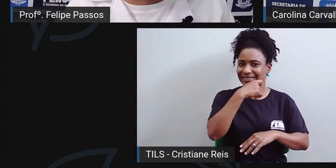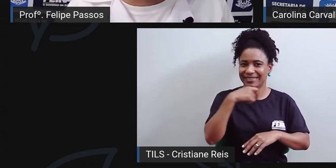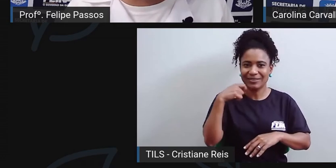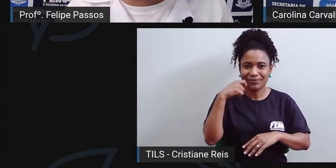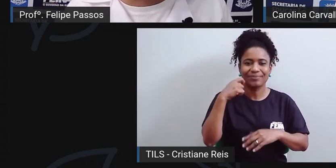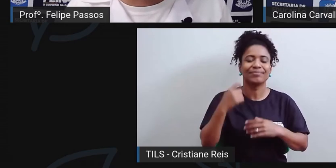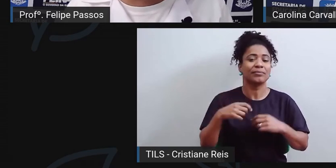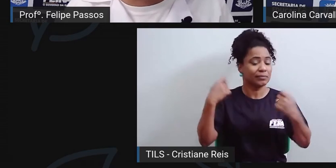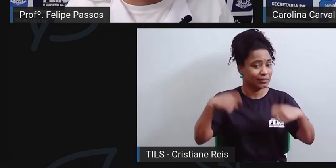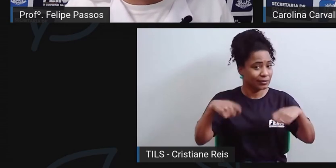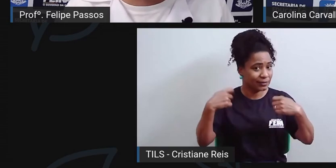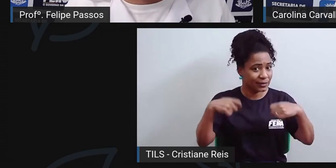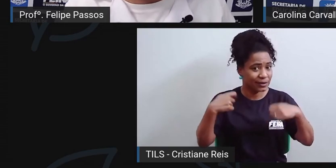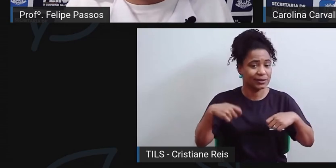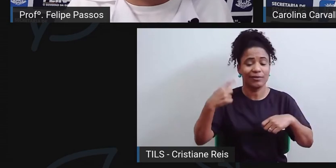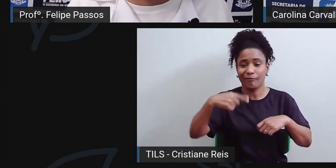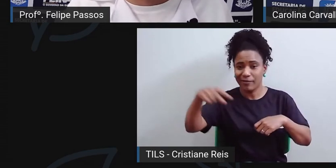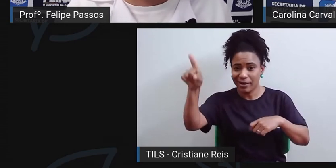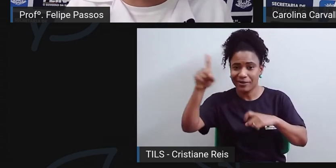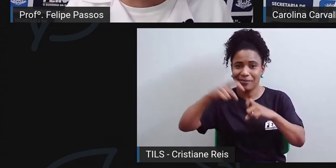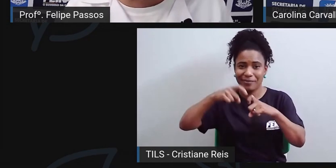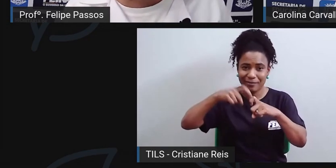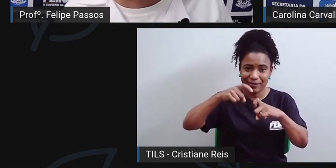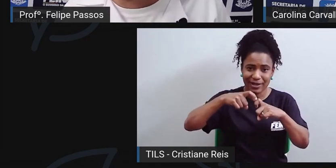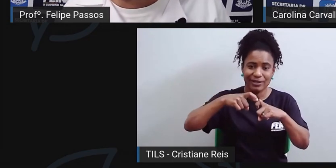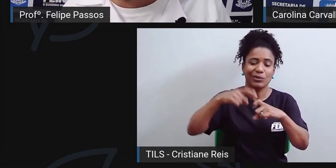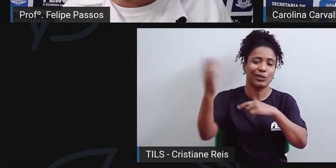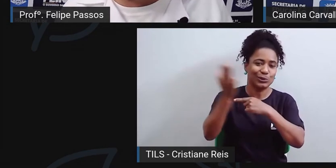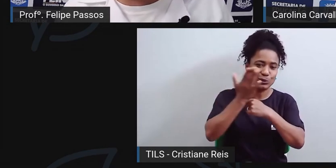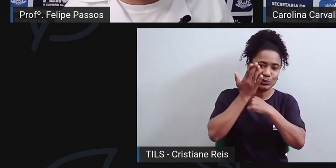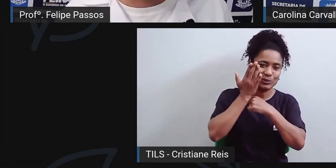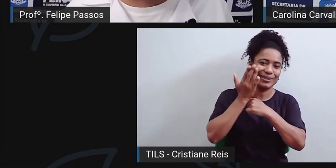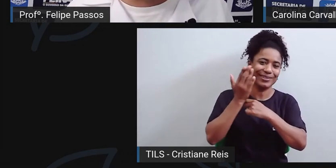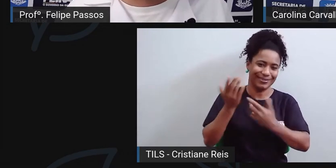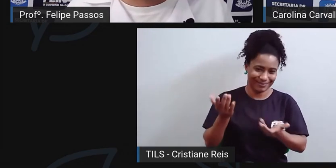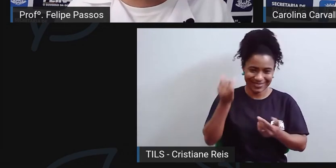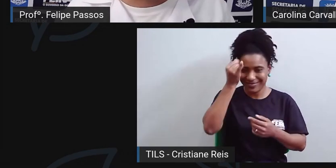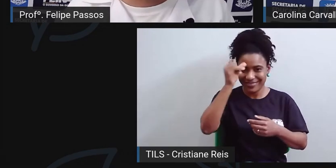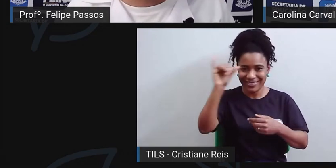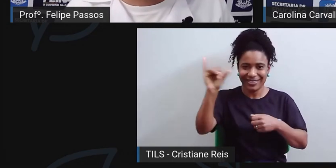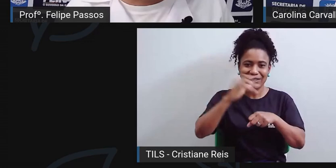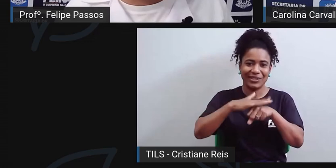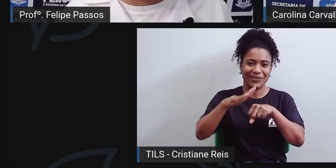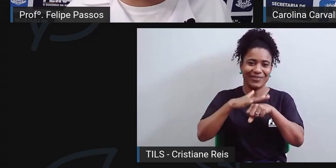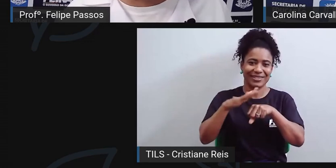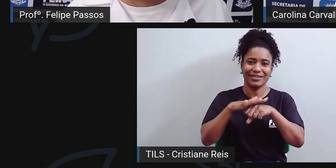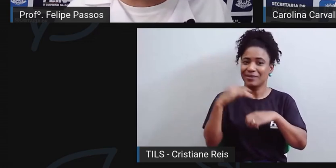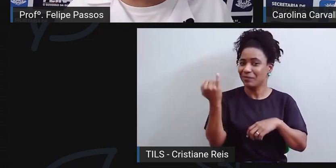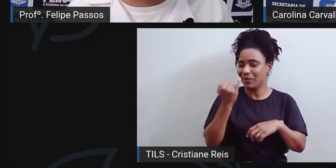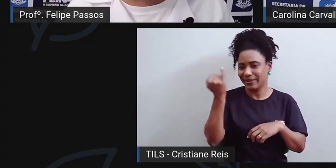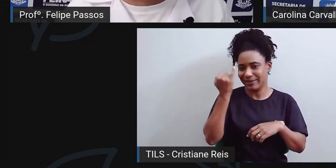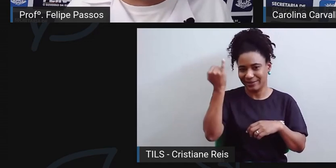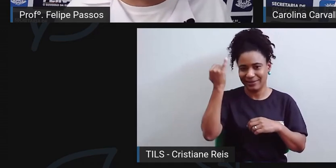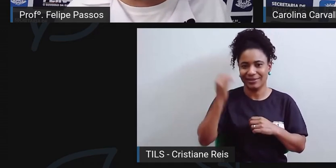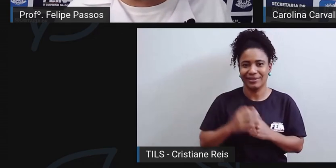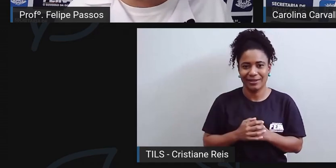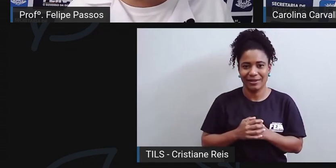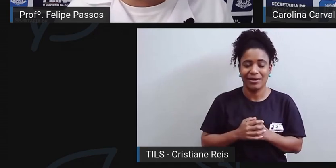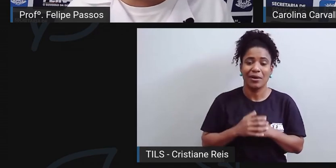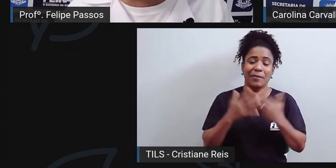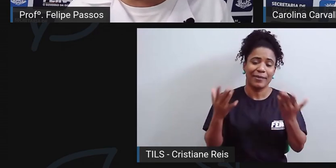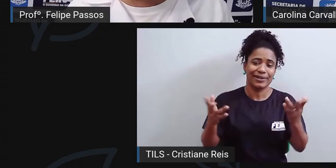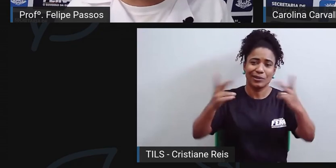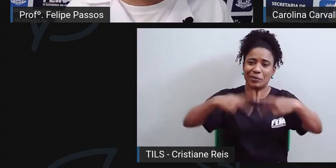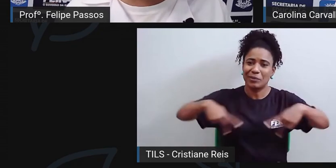a gente precisa ir no consultório para fazer aquela parte preventiva. E a gente sabe que a realidade de muitas pessoas na população